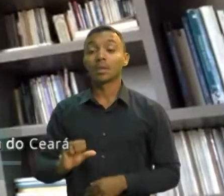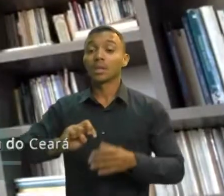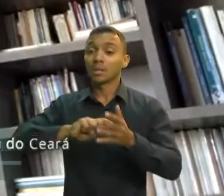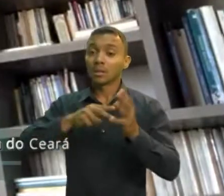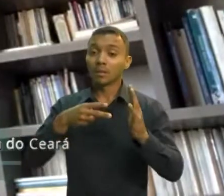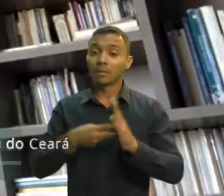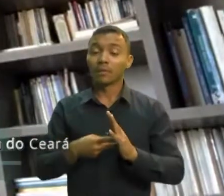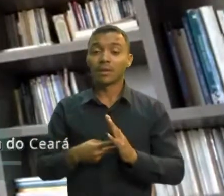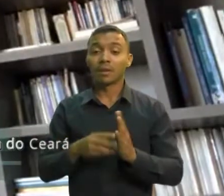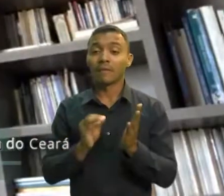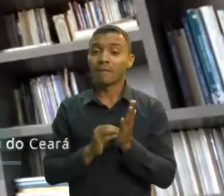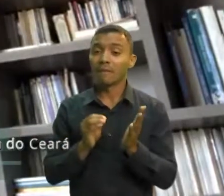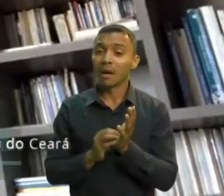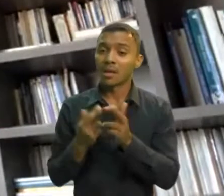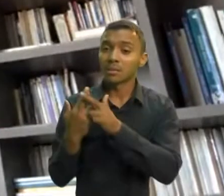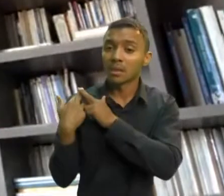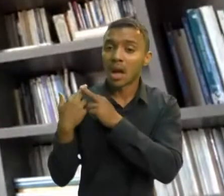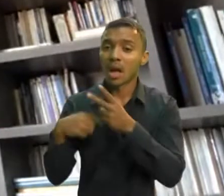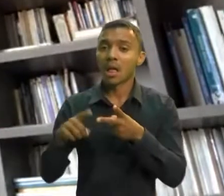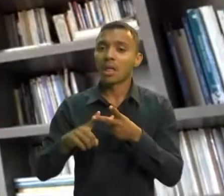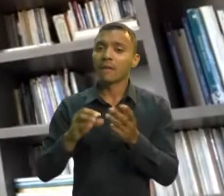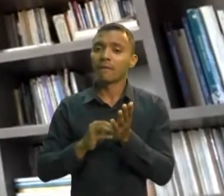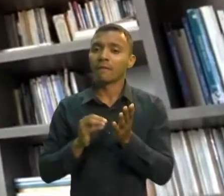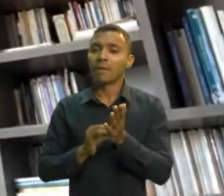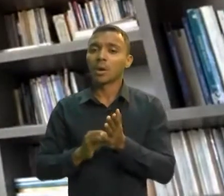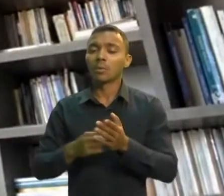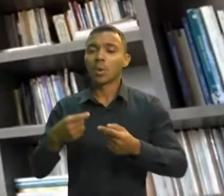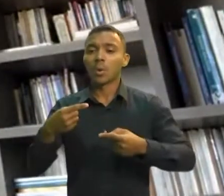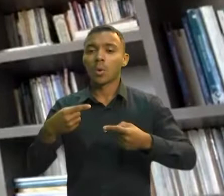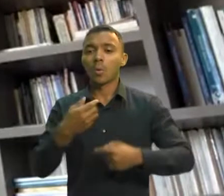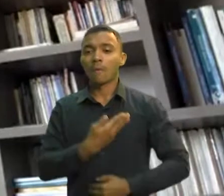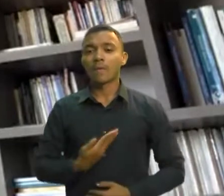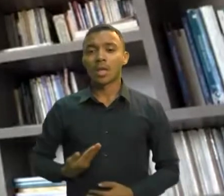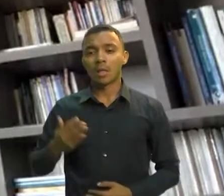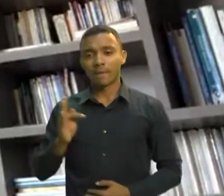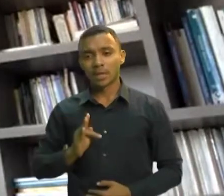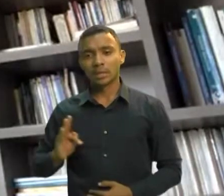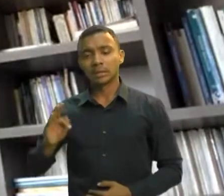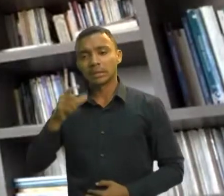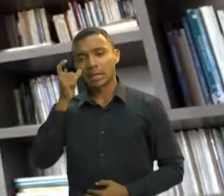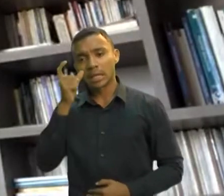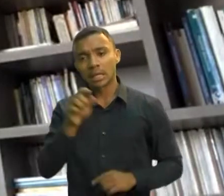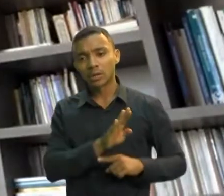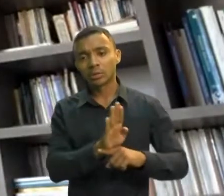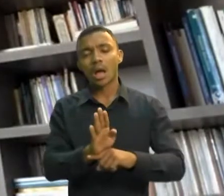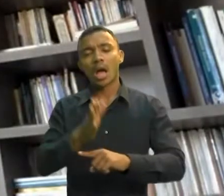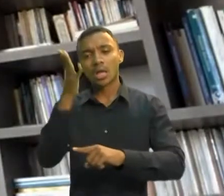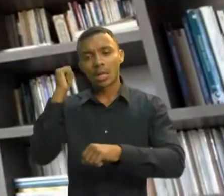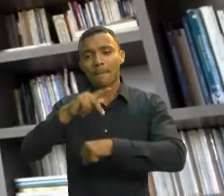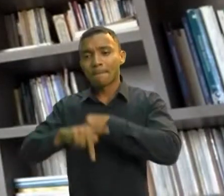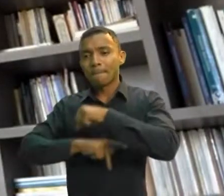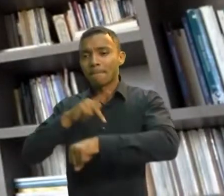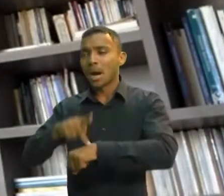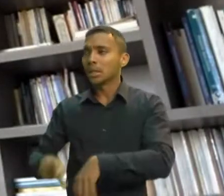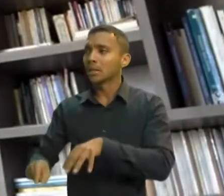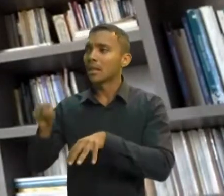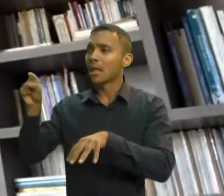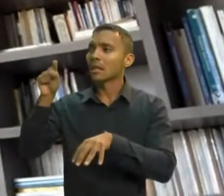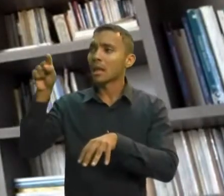educação por parte do governo federal. Nós sabemos que em todos os países que se desenvolveram